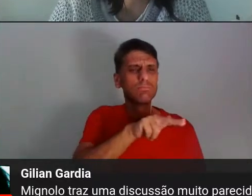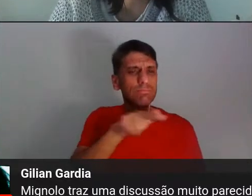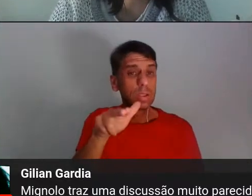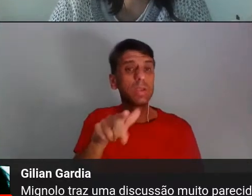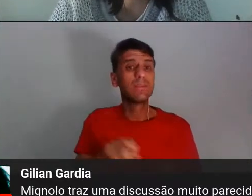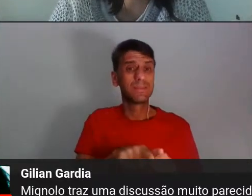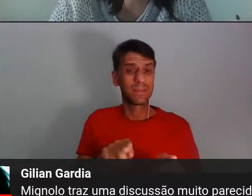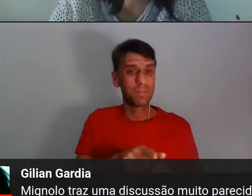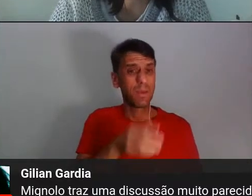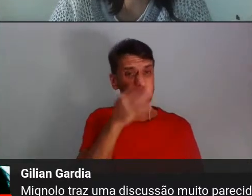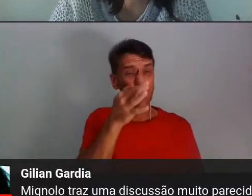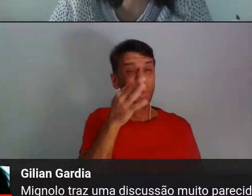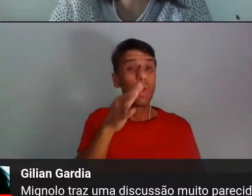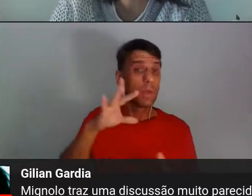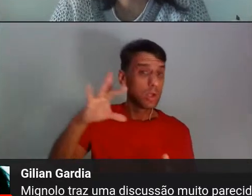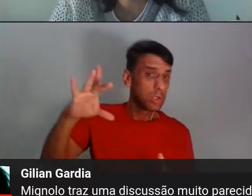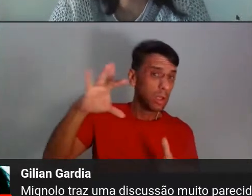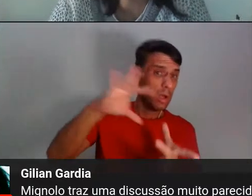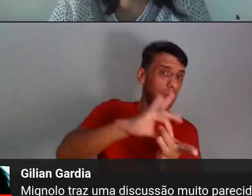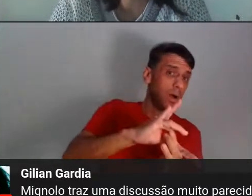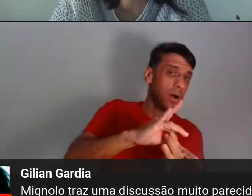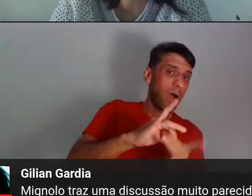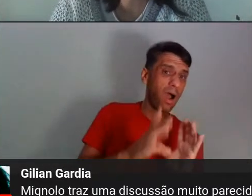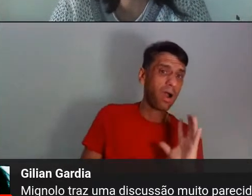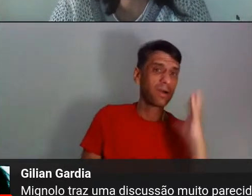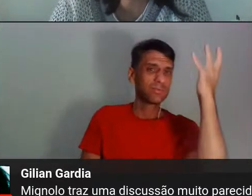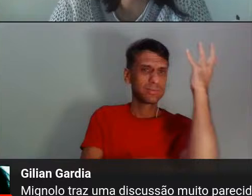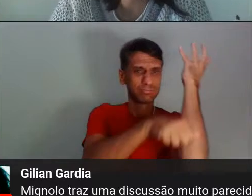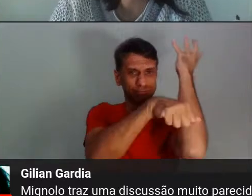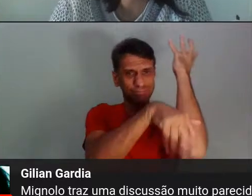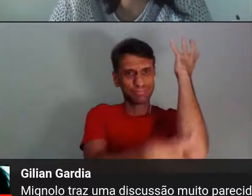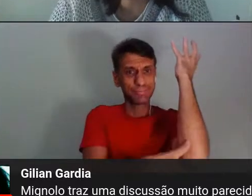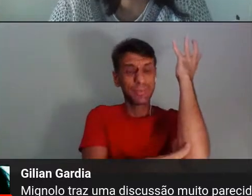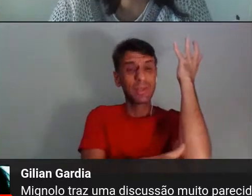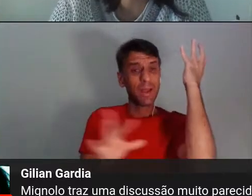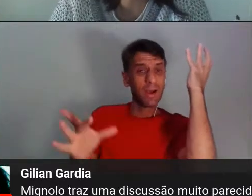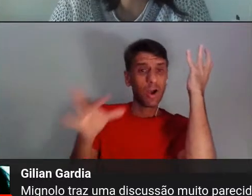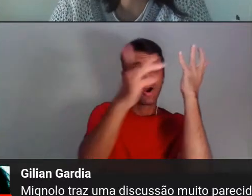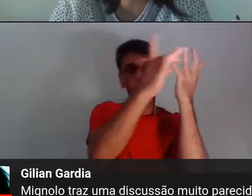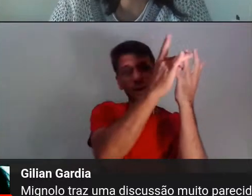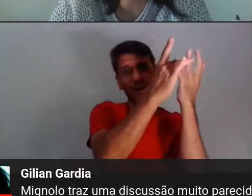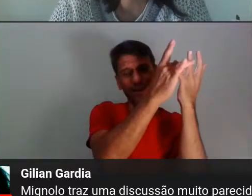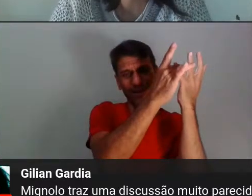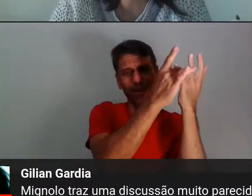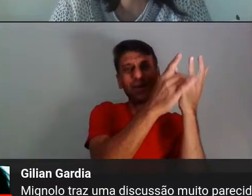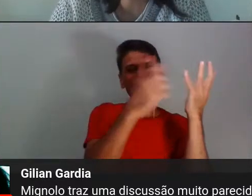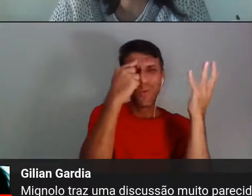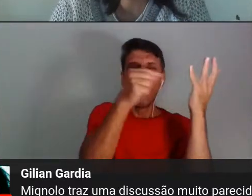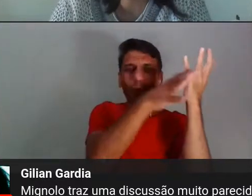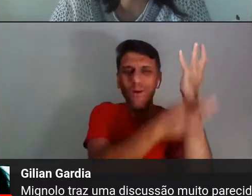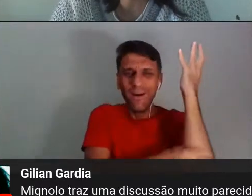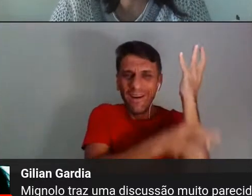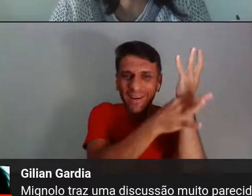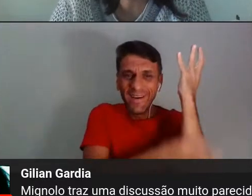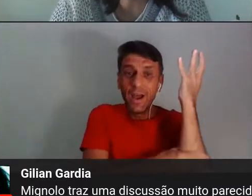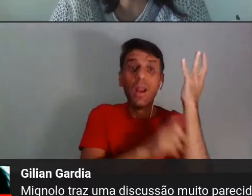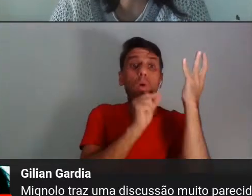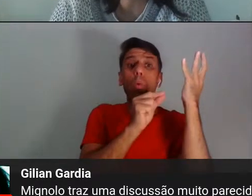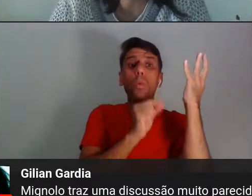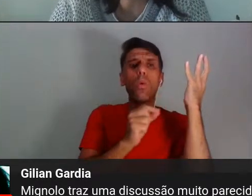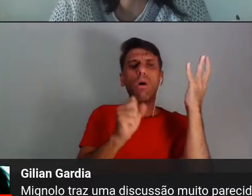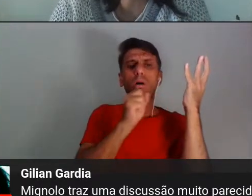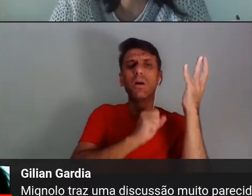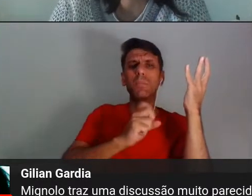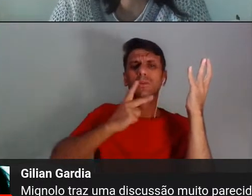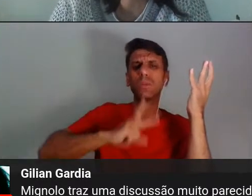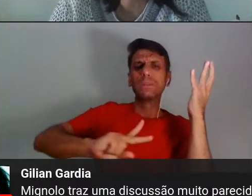ligados a esses troncos, né? Através dessas raízes. E aí, você pode pensar o tronco e a ponta de rama como